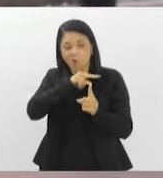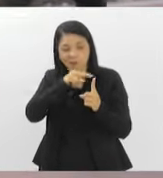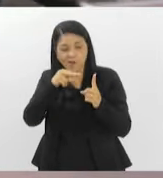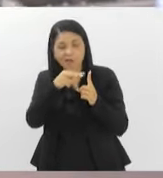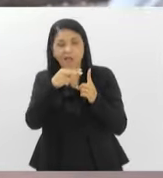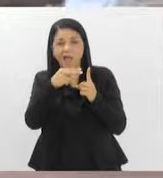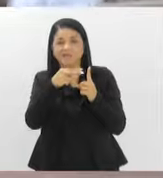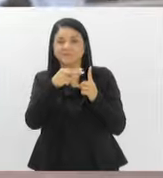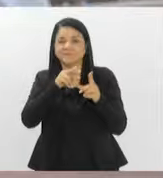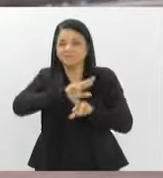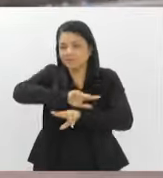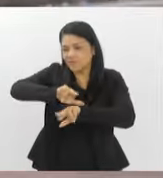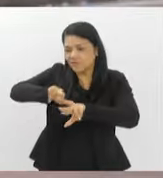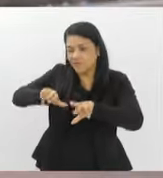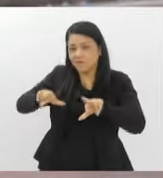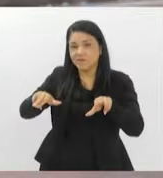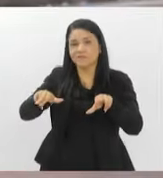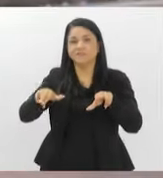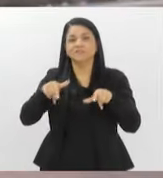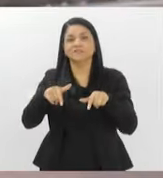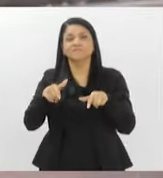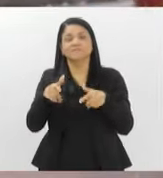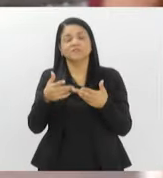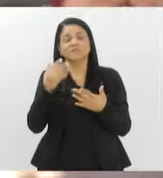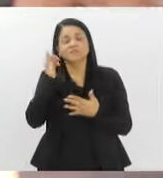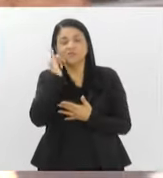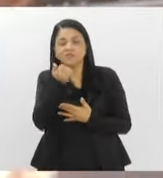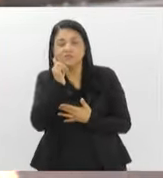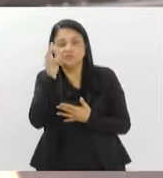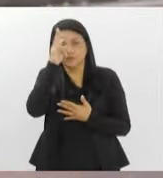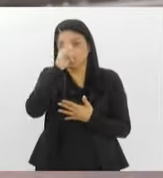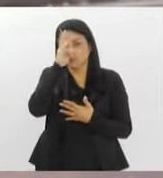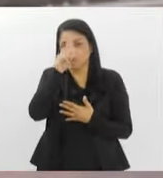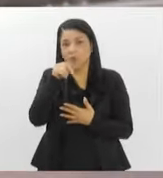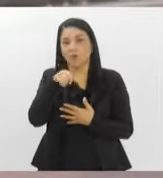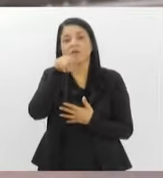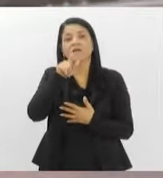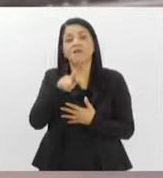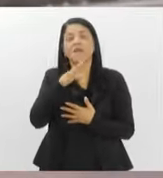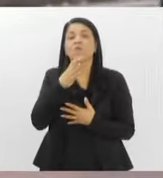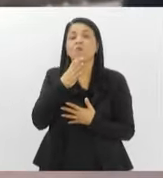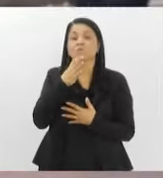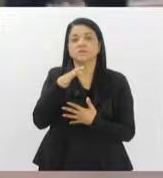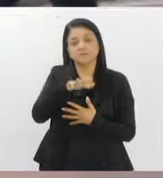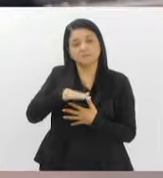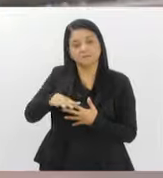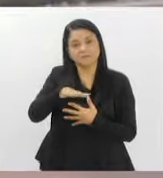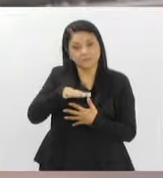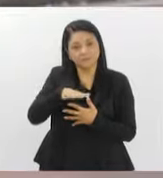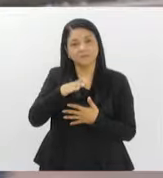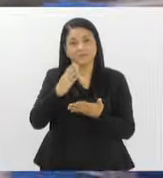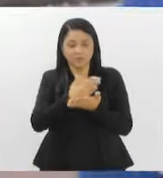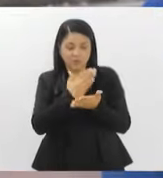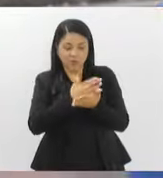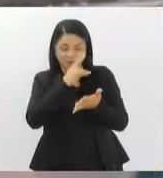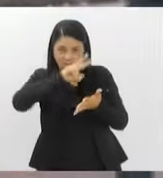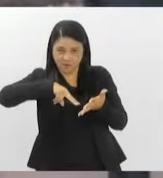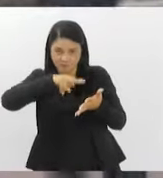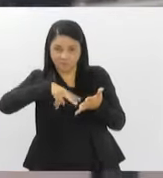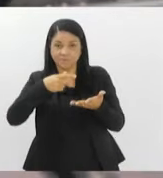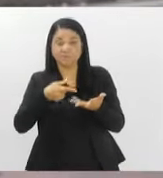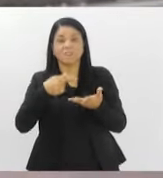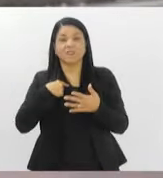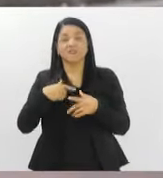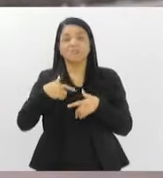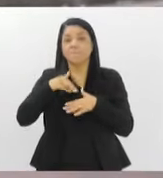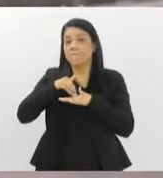E olhares locais. A gente quis que eles contassem essa história para quem fosse conhecer a região a partir do livro. São mais de 300